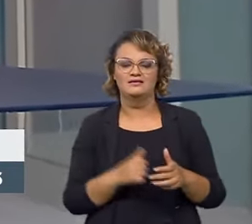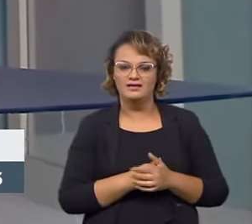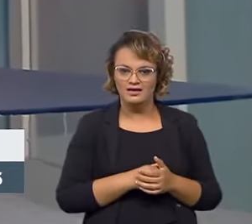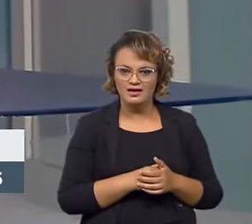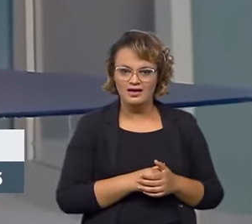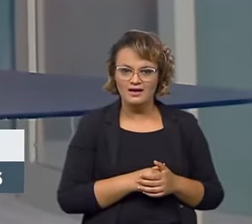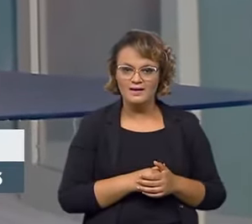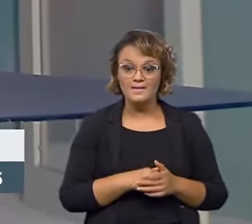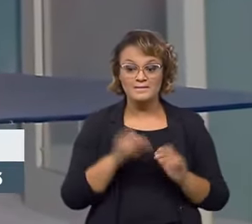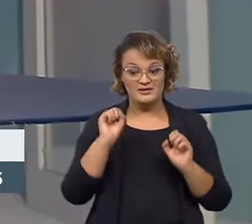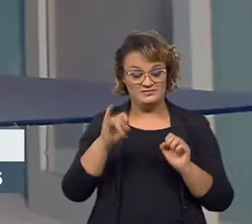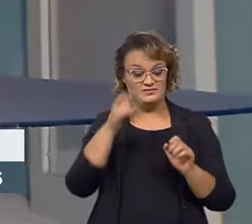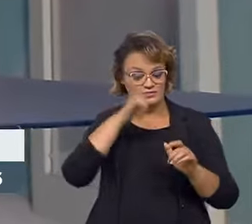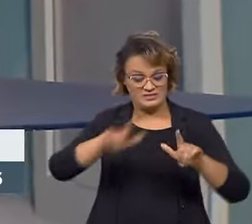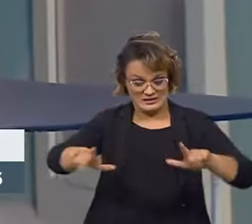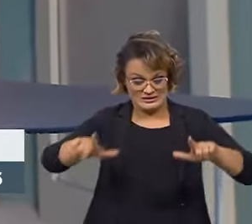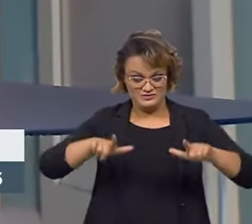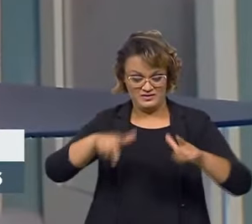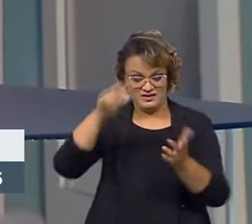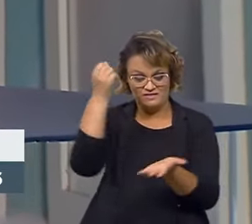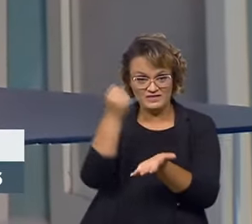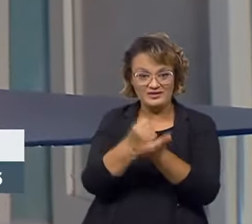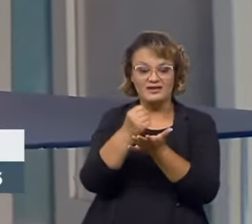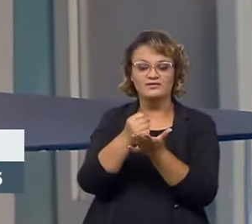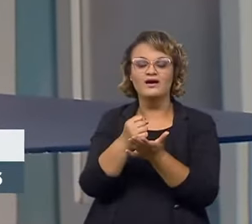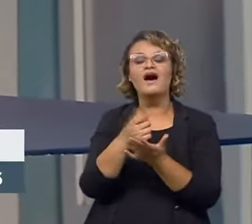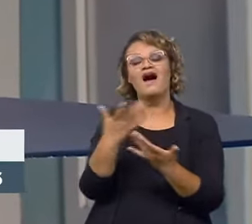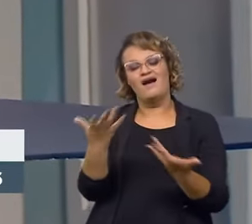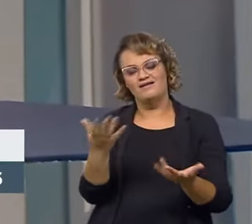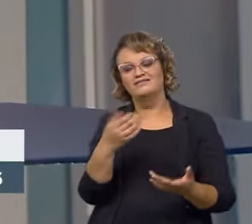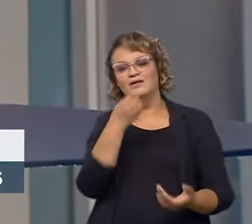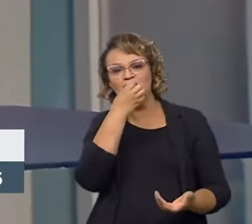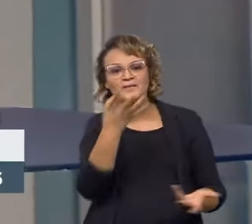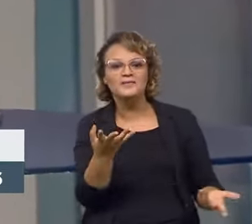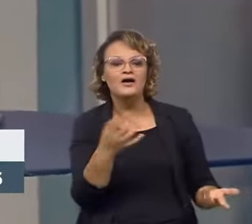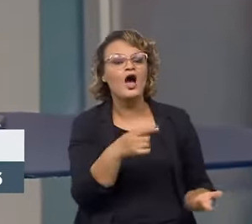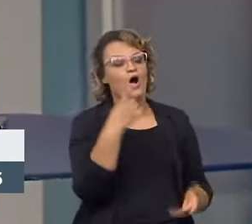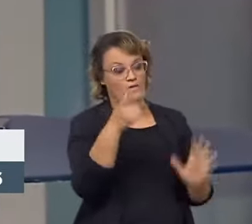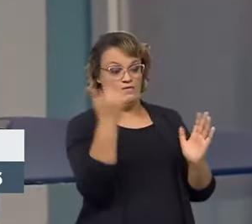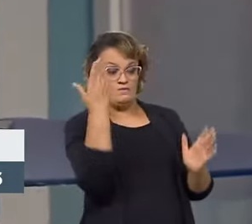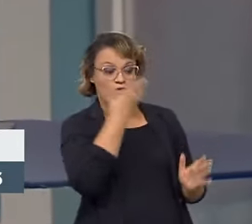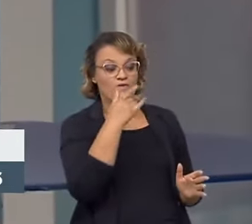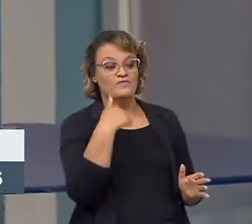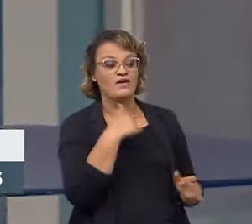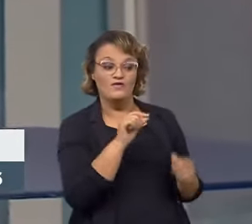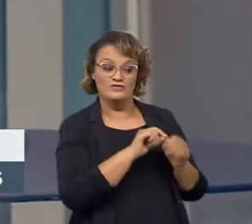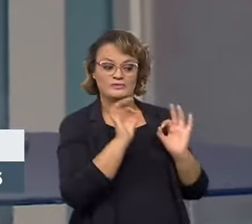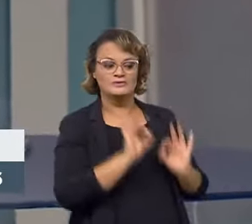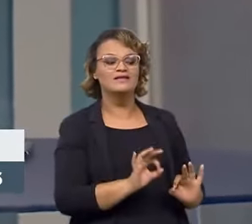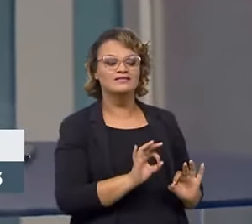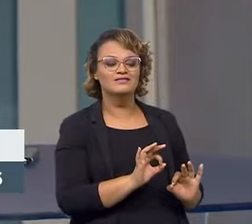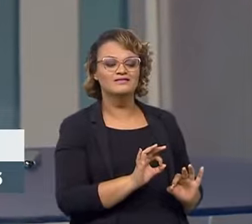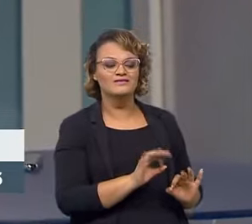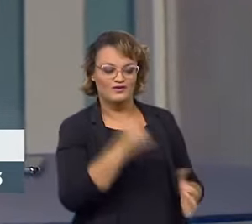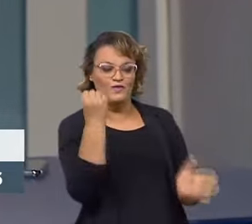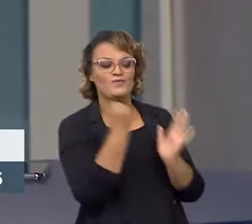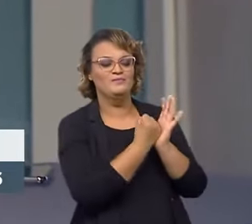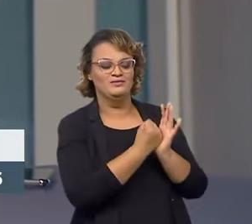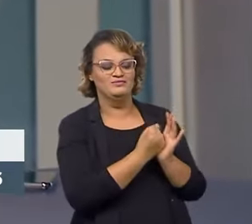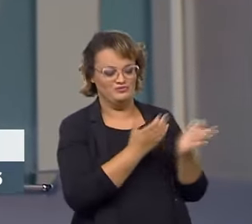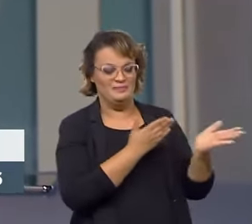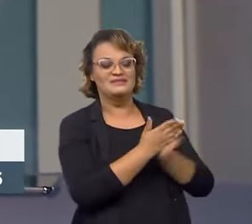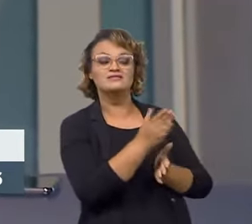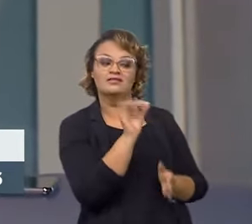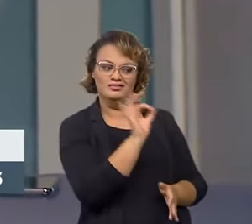você tem um processo de certificação, você tem um selo para provar. Olha, eu sou uma pequena empresa, mas eu faço direitinho, porque está aqui o selo do Inmetro